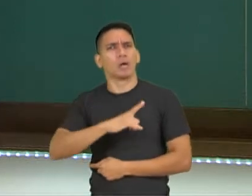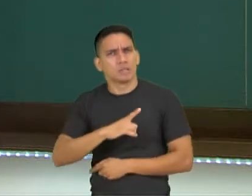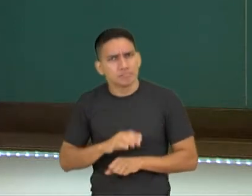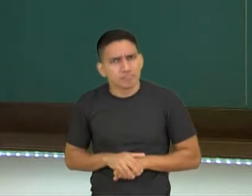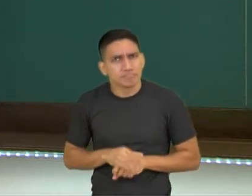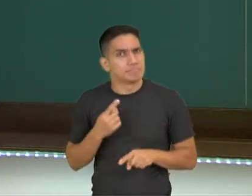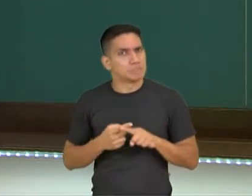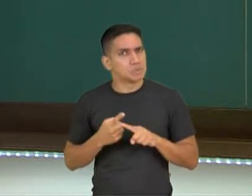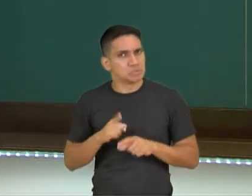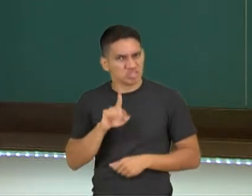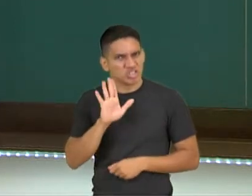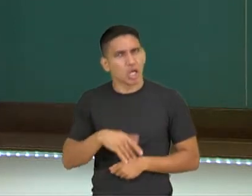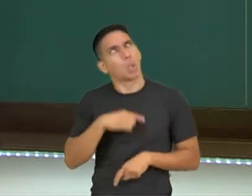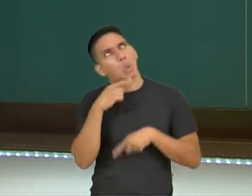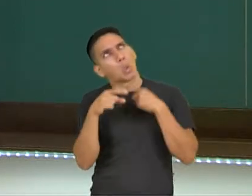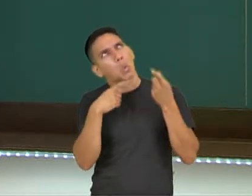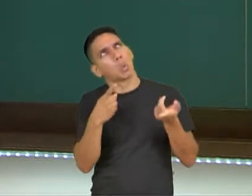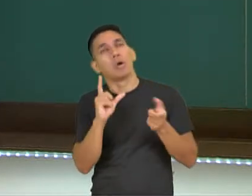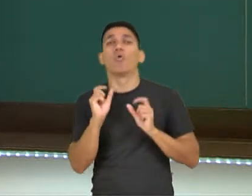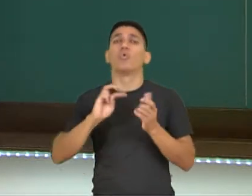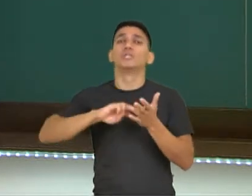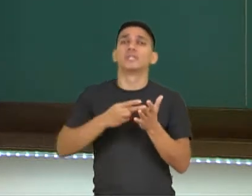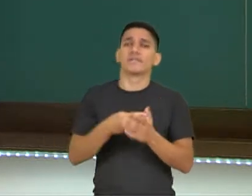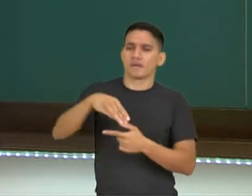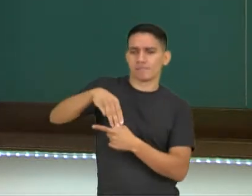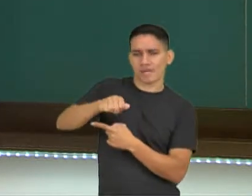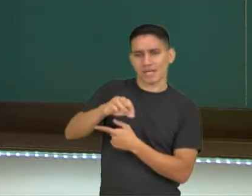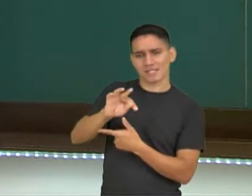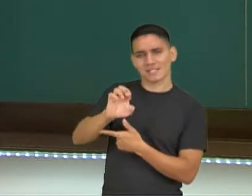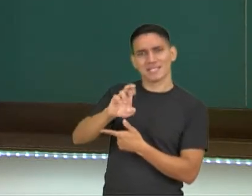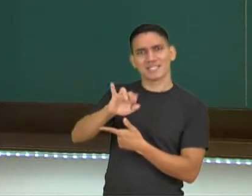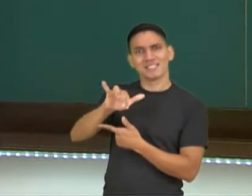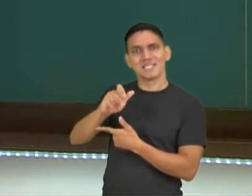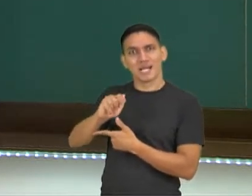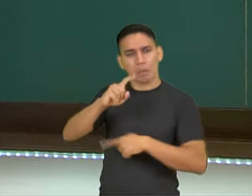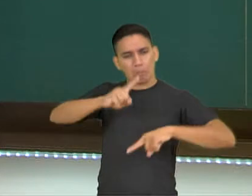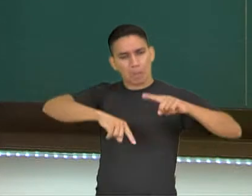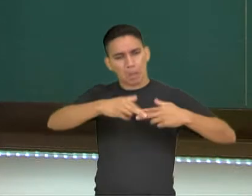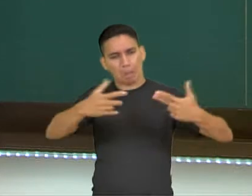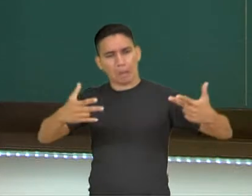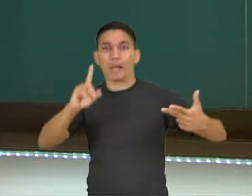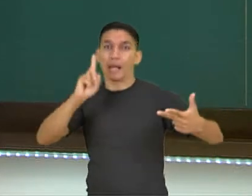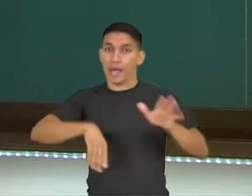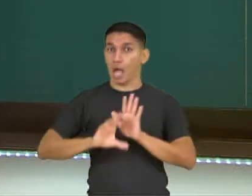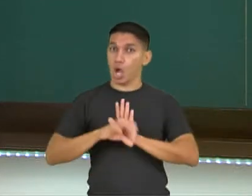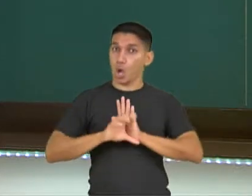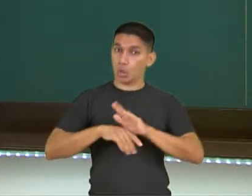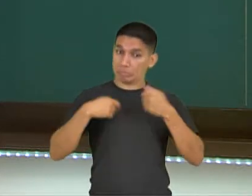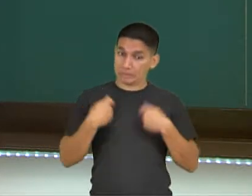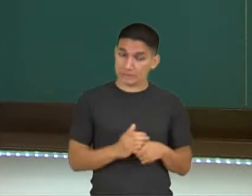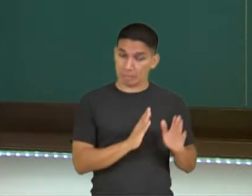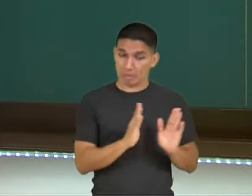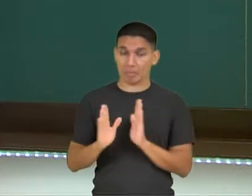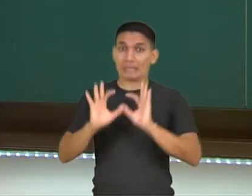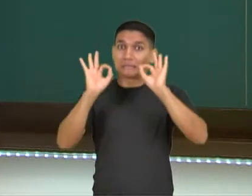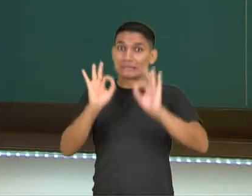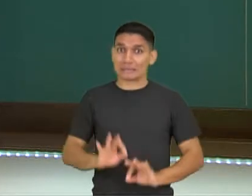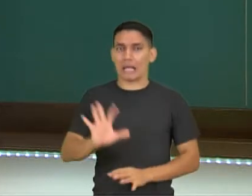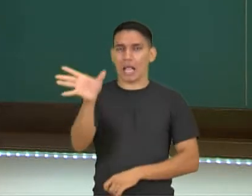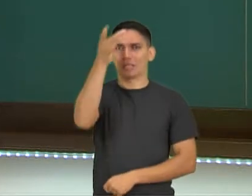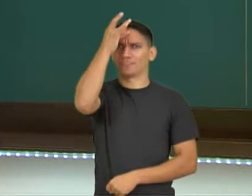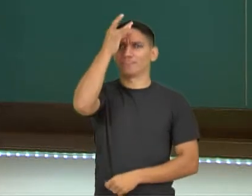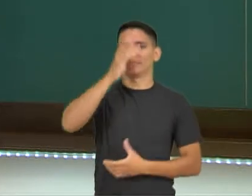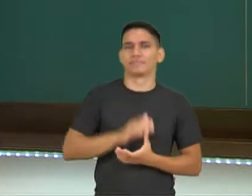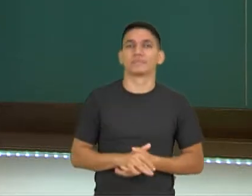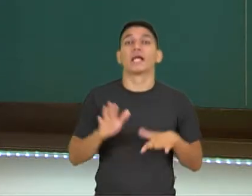isso? E o que vem a ser matéria? É um conceito que a gente precisa sempre certinho, sabendo na ponta da língua,